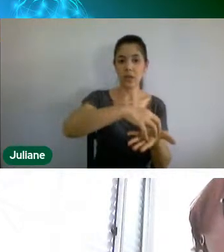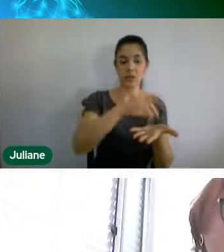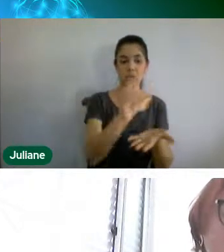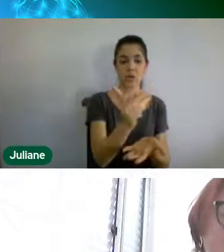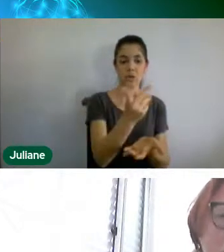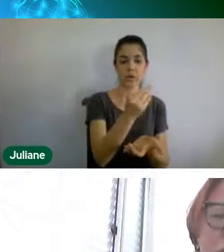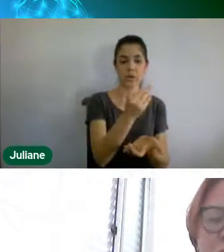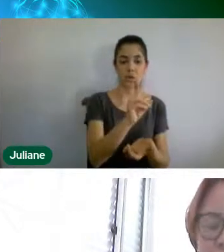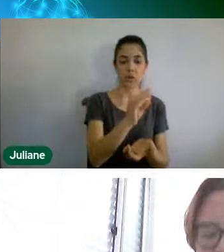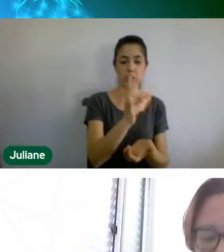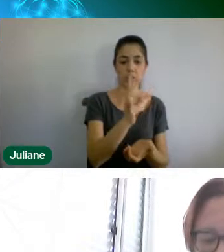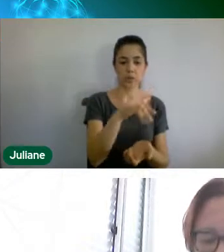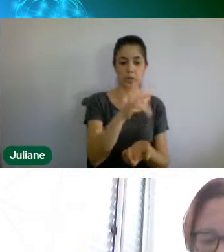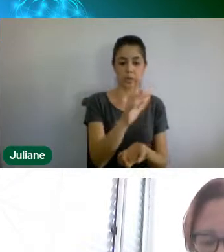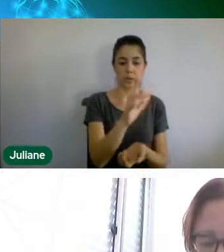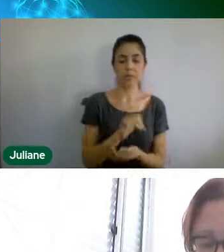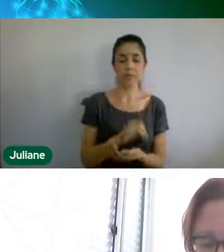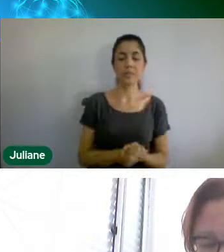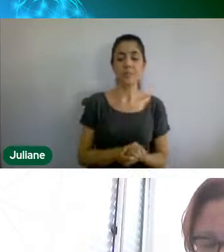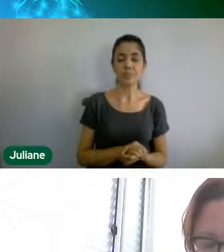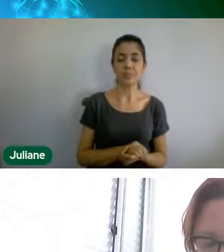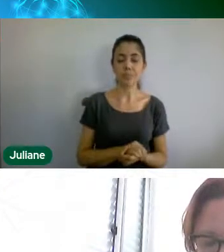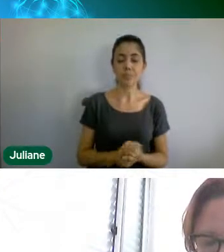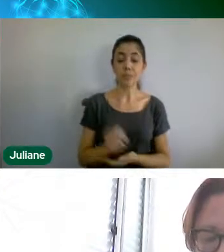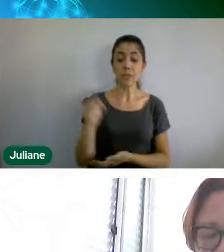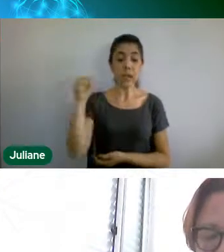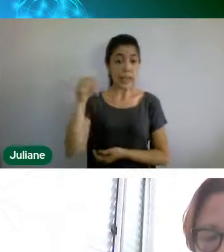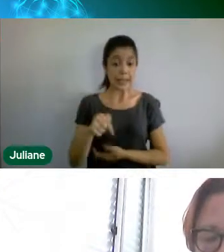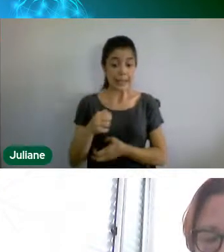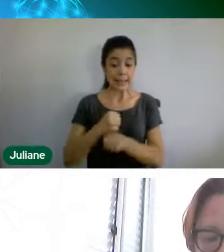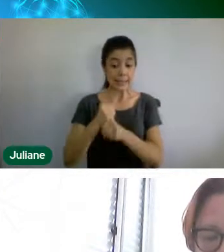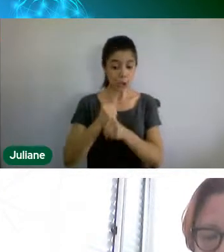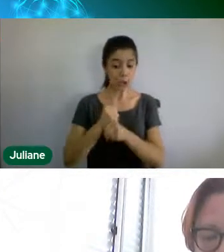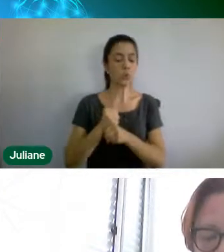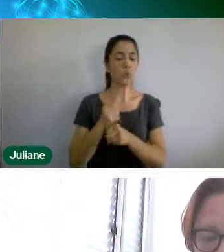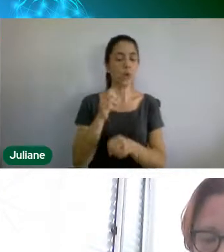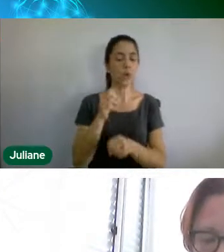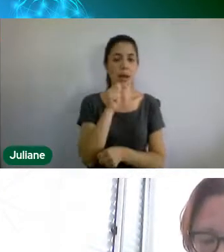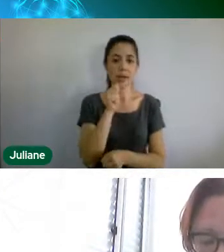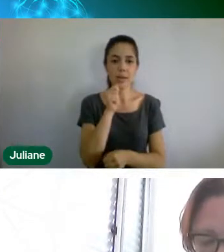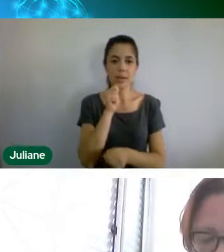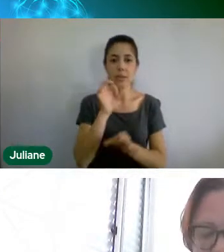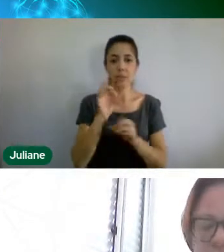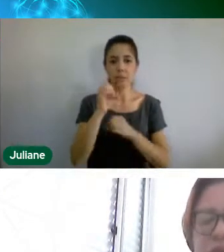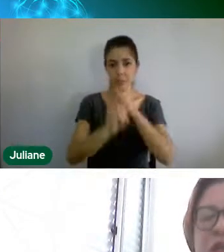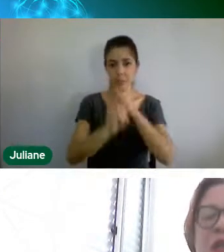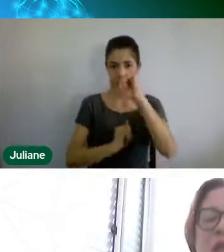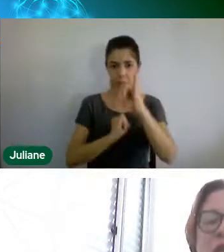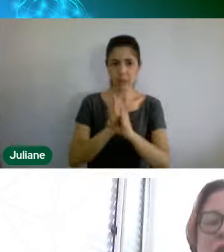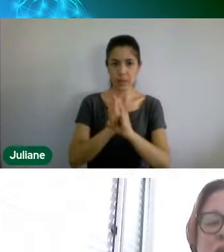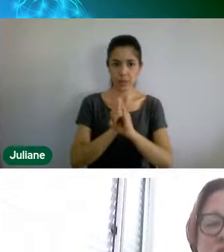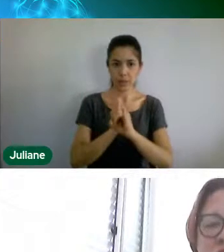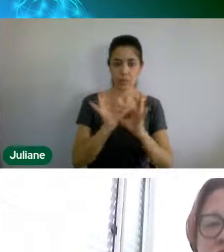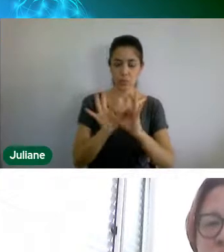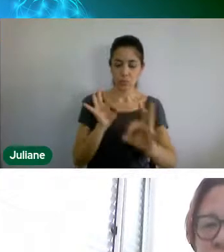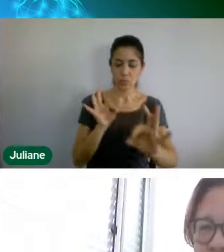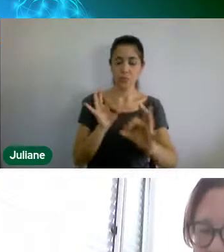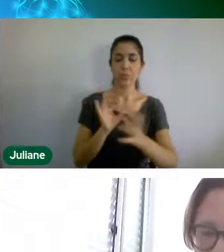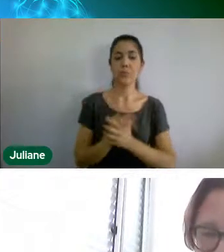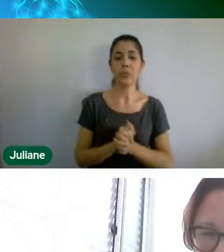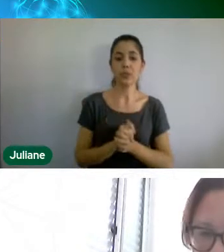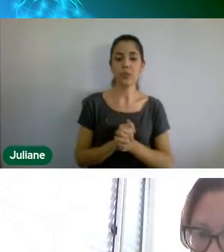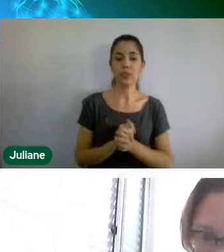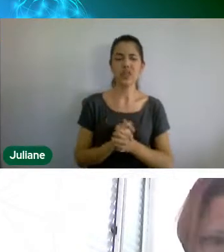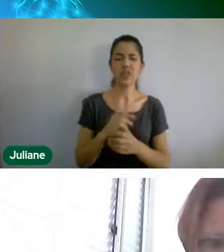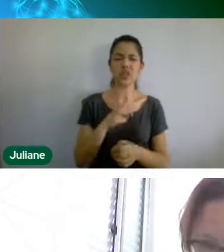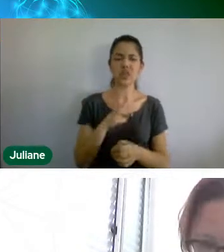e nós tivemos participantes em 2019 de todos,